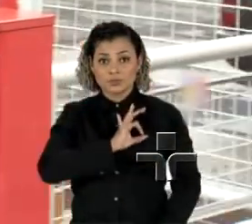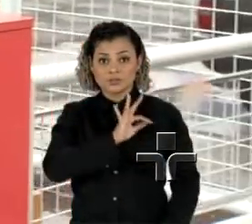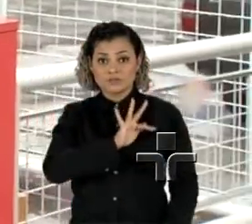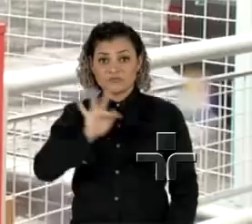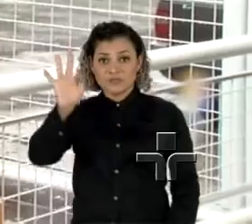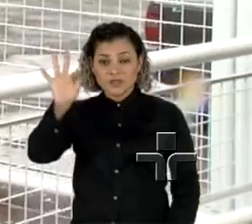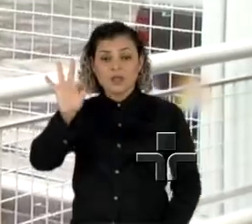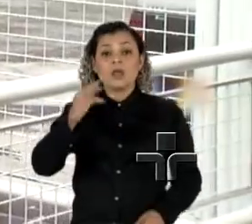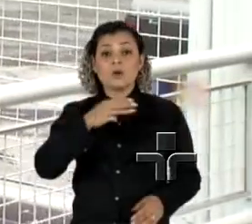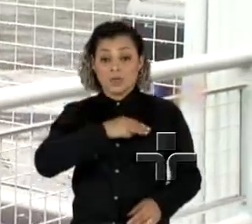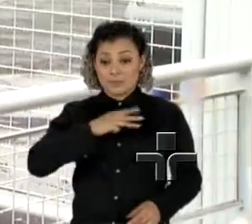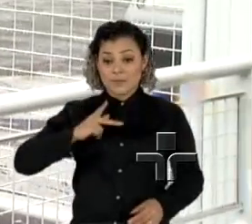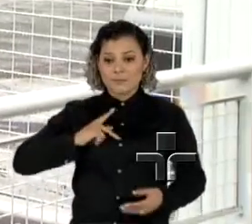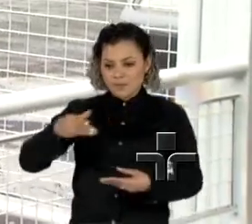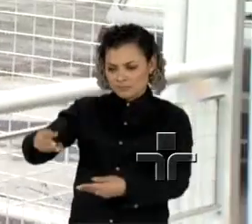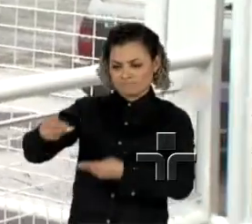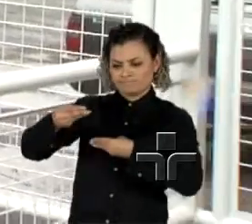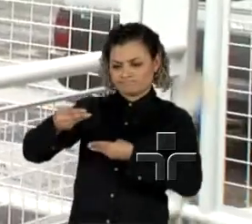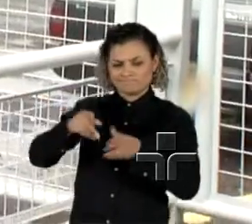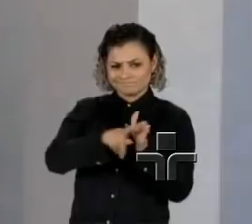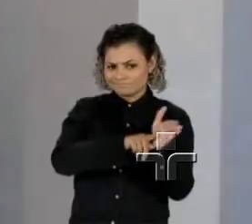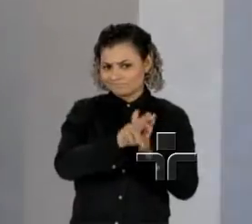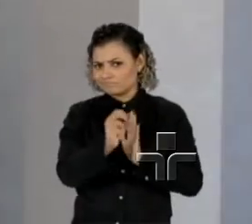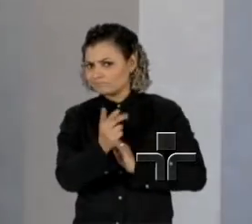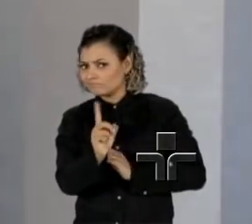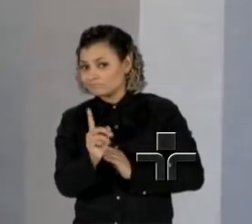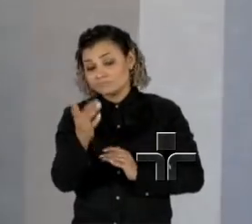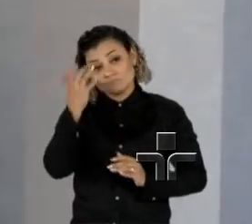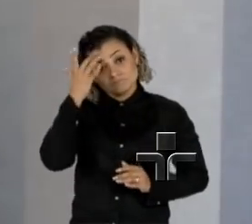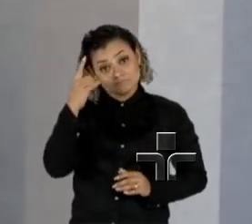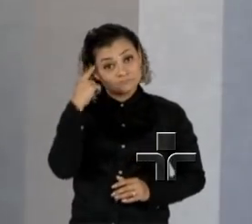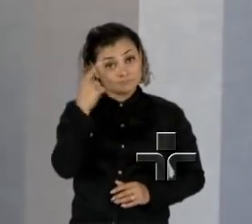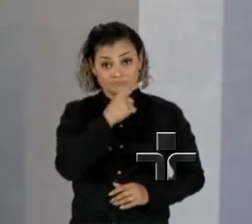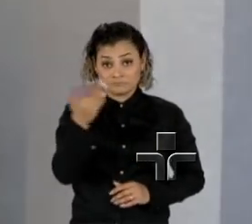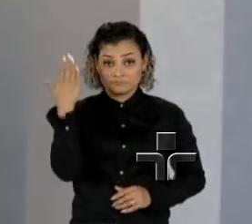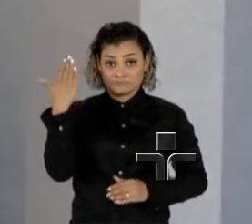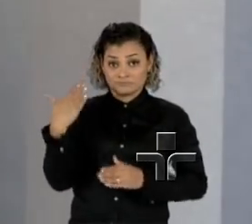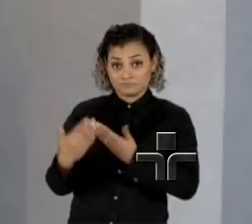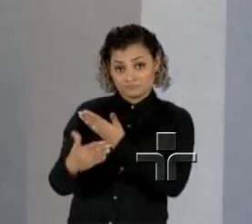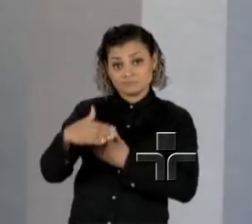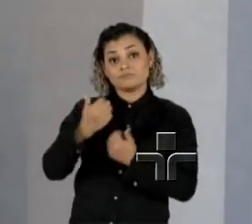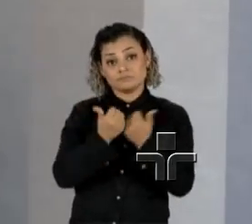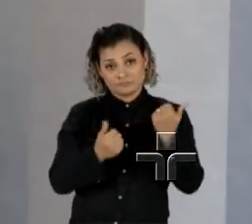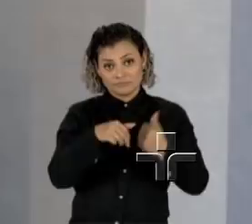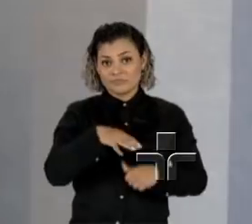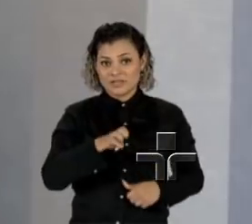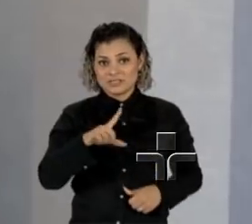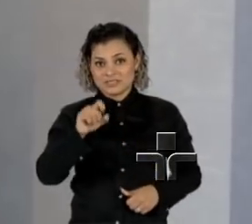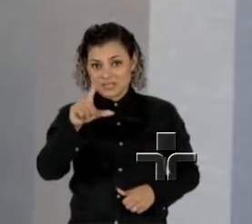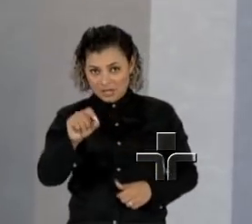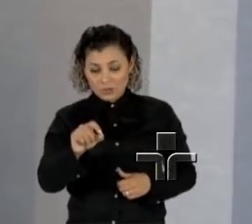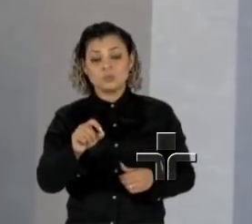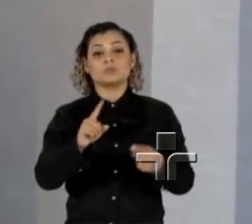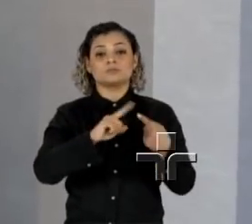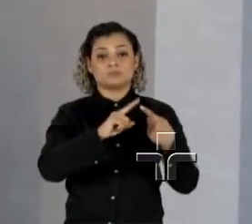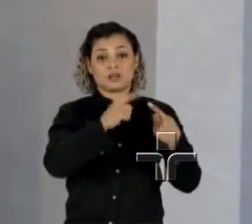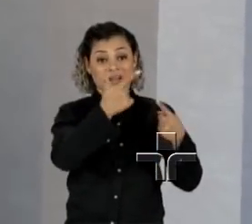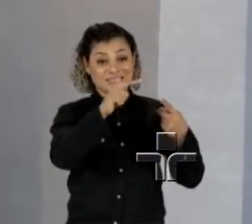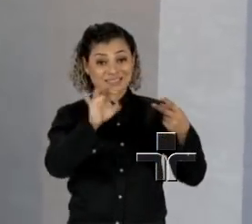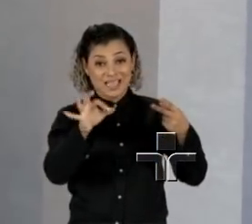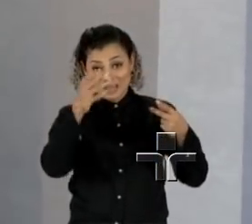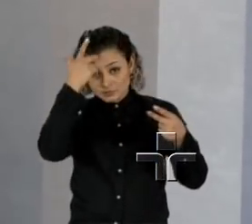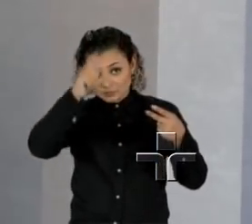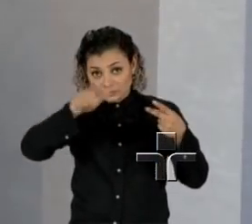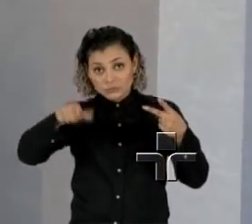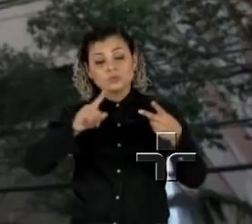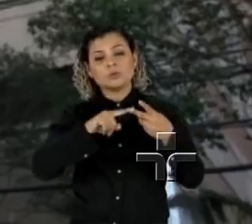Público que pode ou não abrir nova investigação. Na semana passada, o ministro Marcelo Álvaro Antônio e outras dez pessoas foram indiciadas